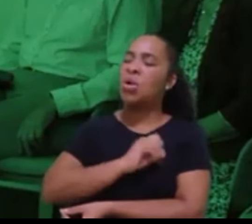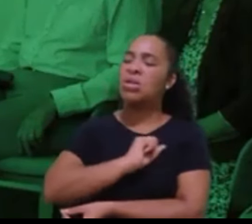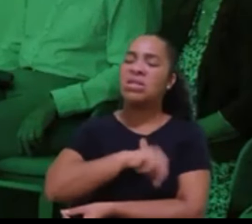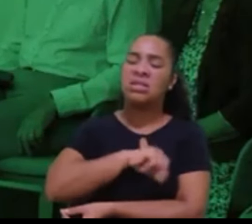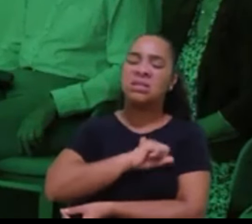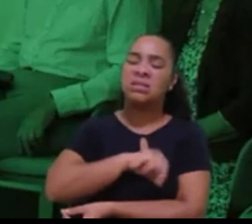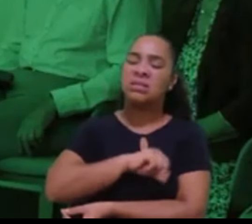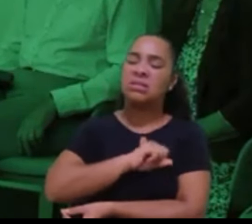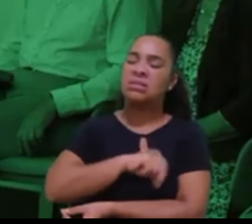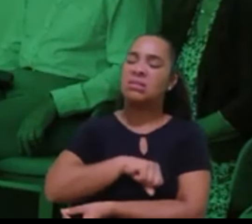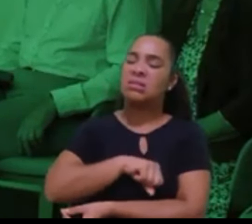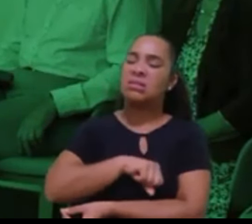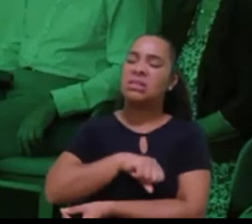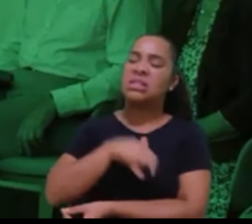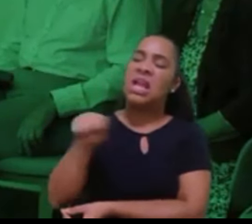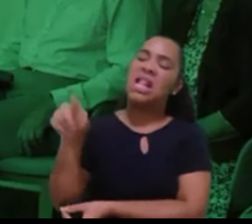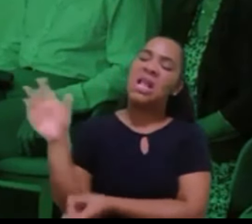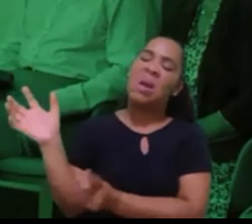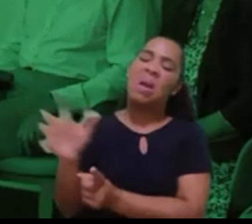na desordem.